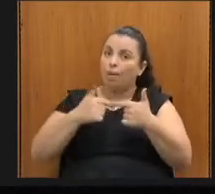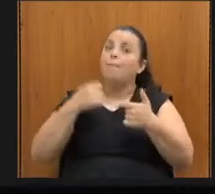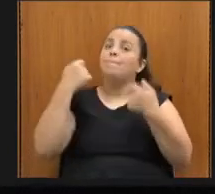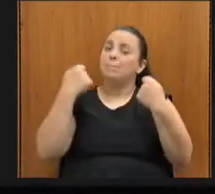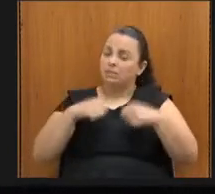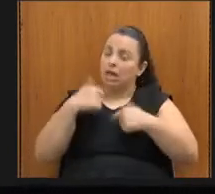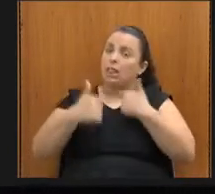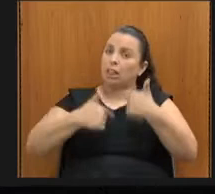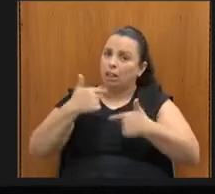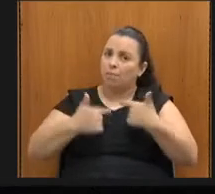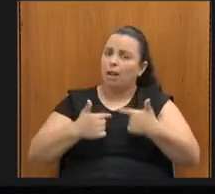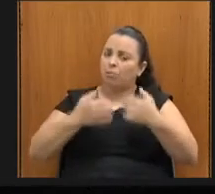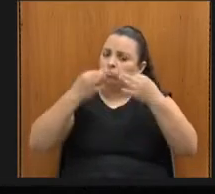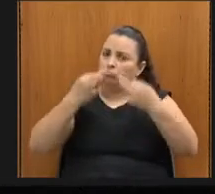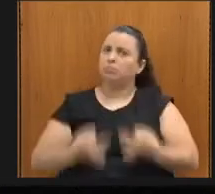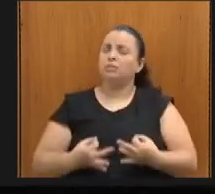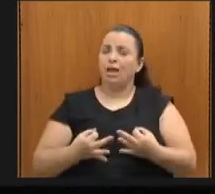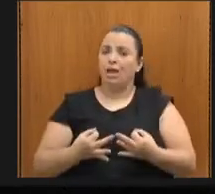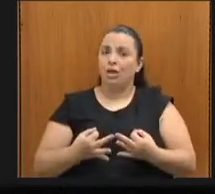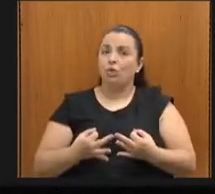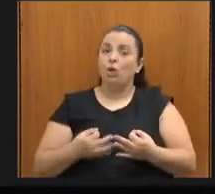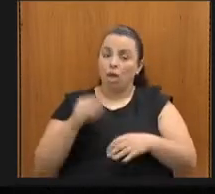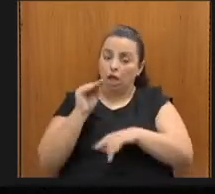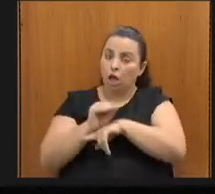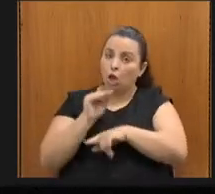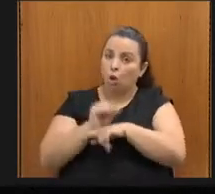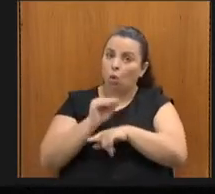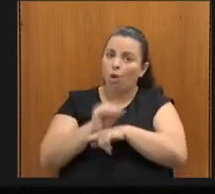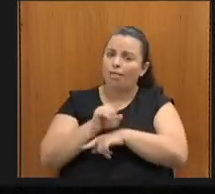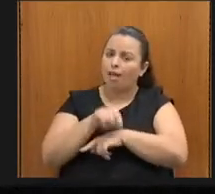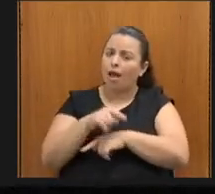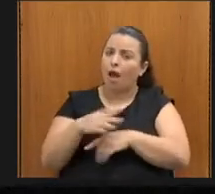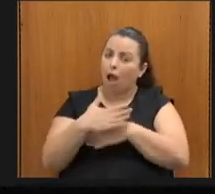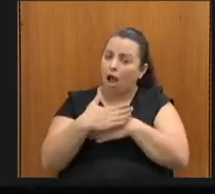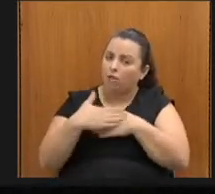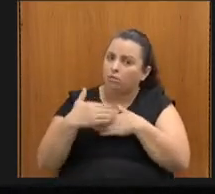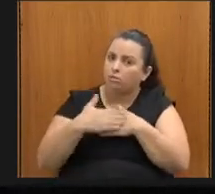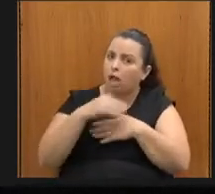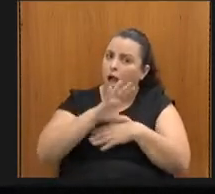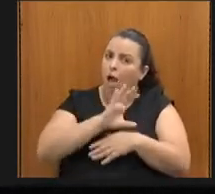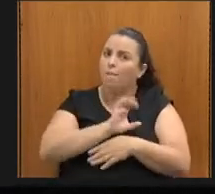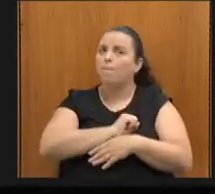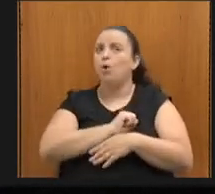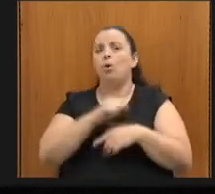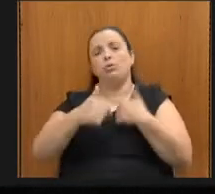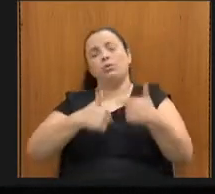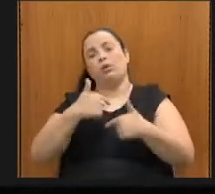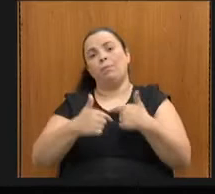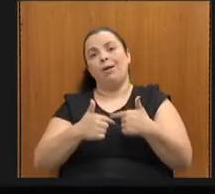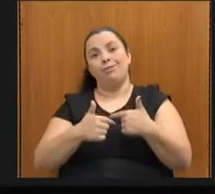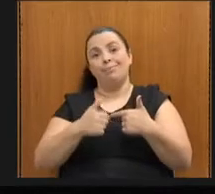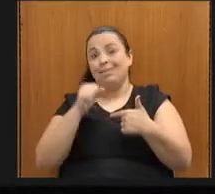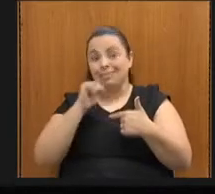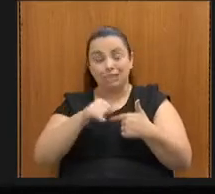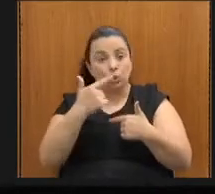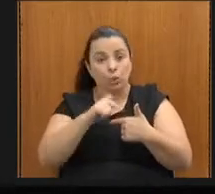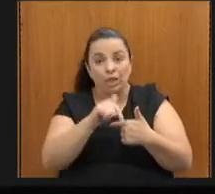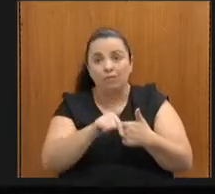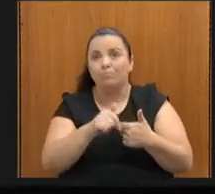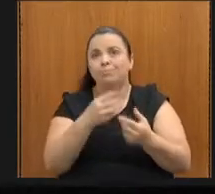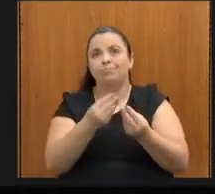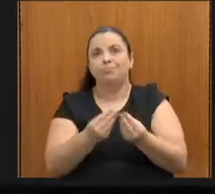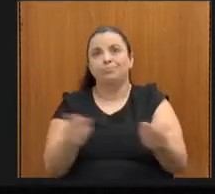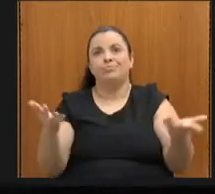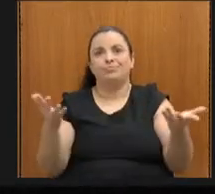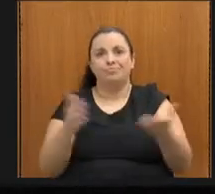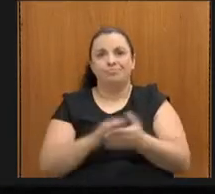e zelar dela além do zelar é tratar ela com amor e dedicação, senão a gente não consegue nada. Para o senhor ter uma